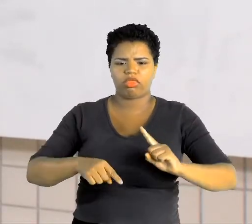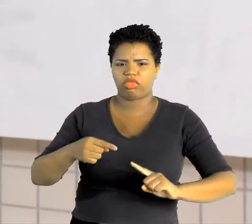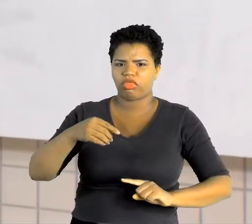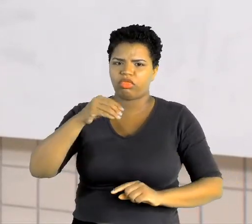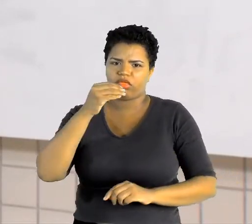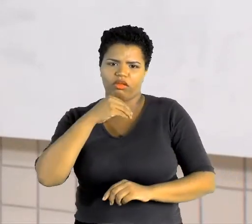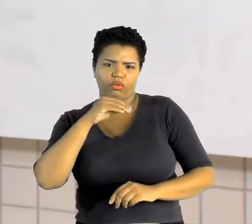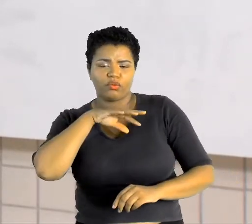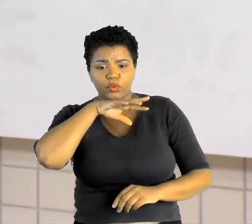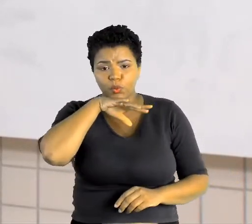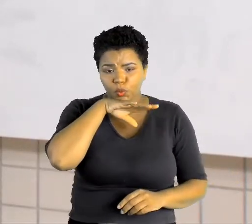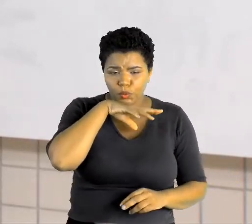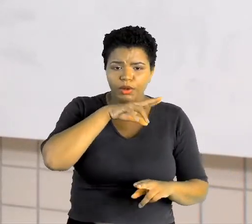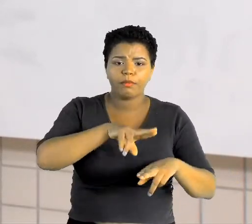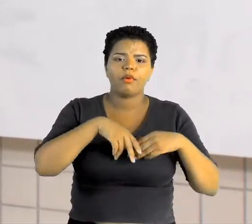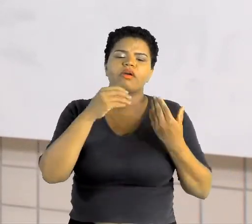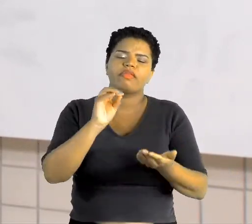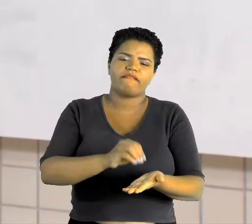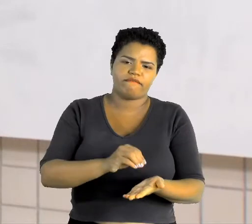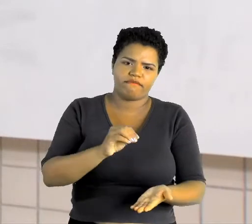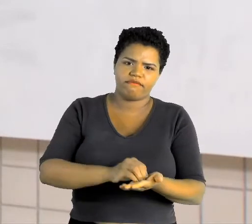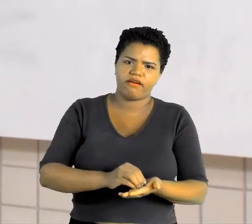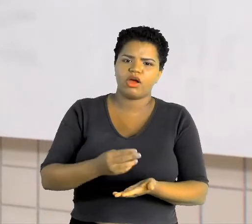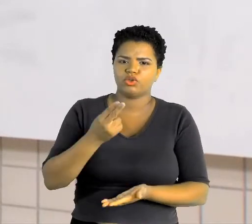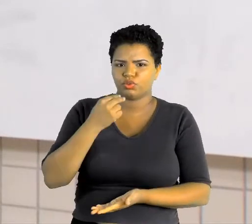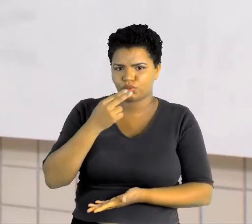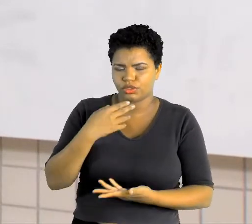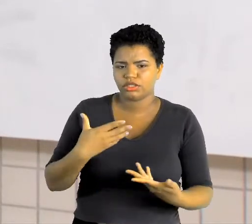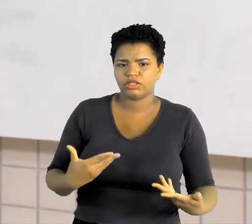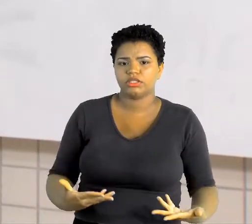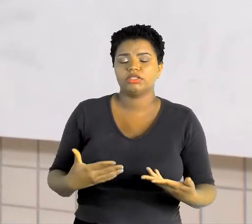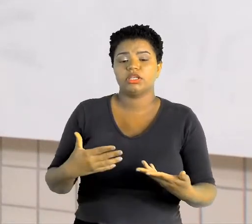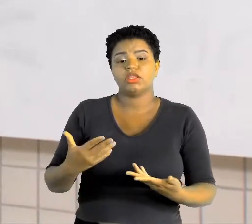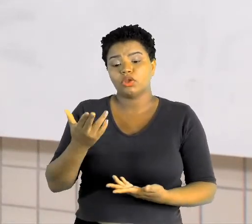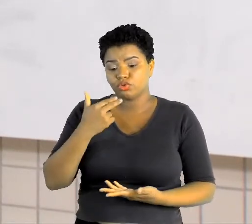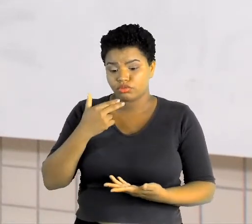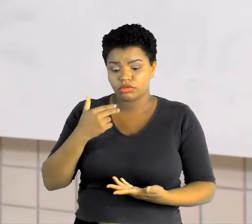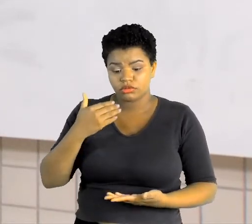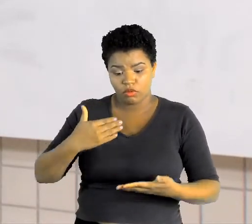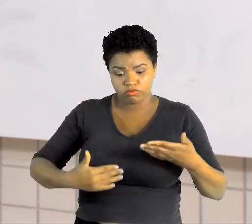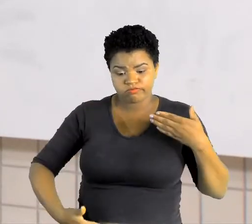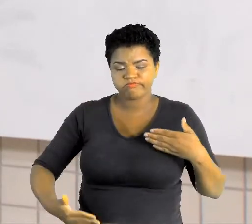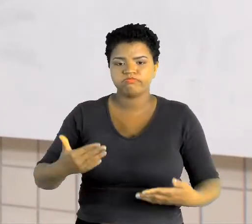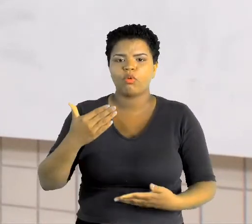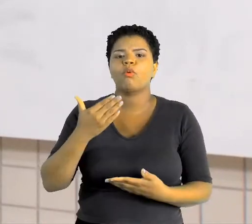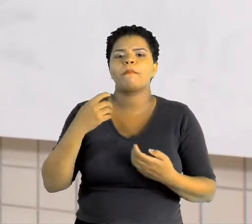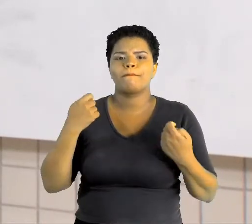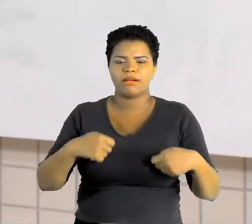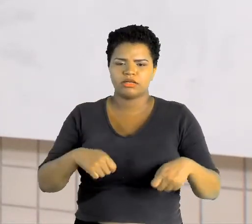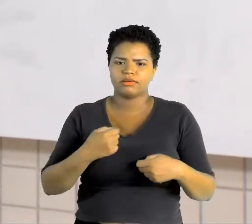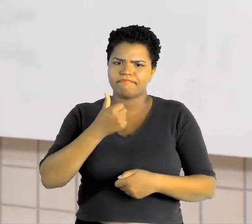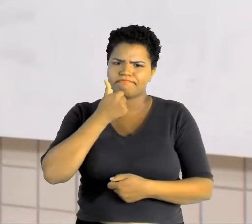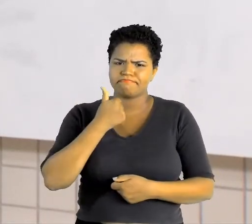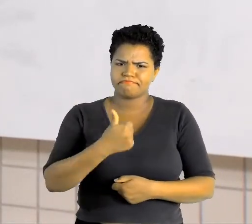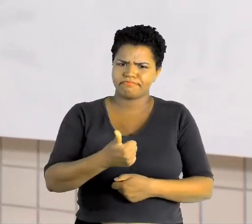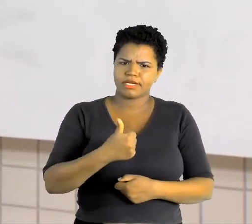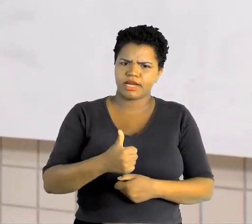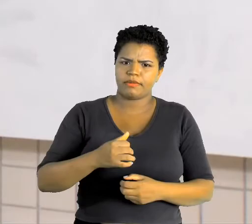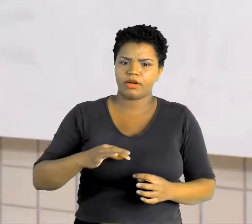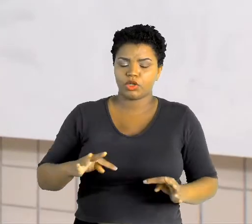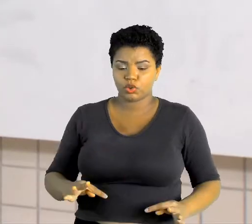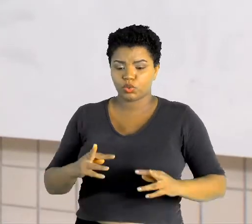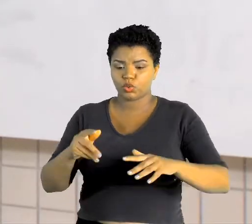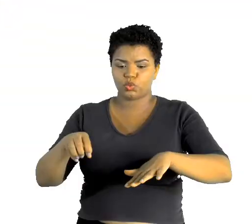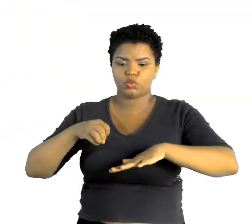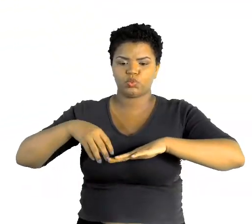nutrientes. Então, é sempre importante a gente ter a nutrição do nosso corpo bem feita, que ele tenha todos os nutrientes necessários